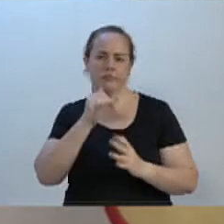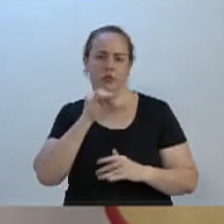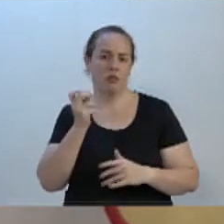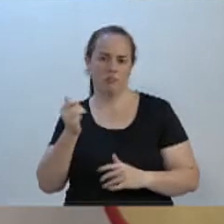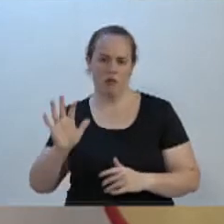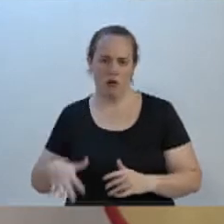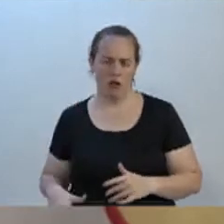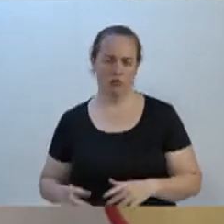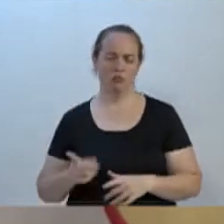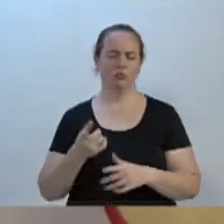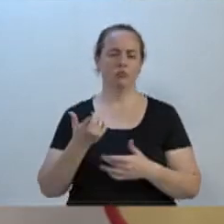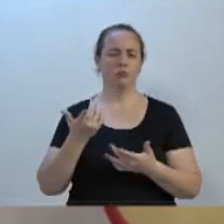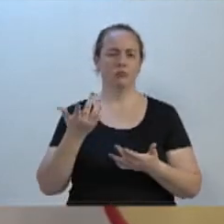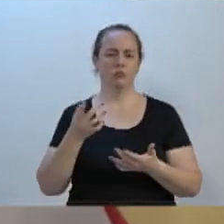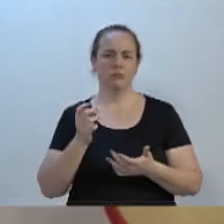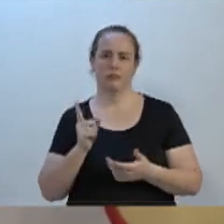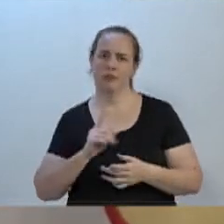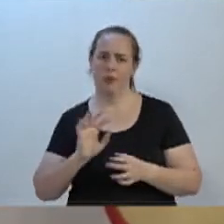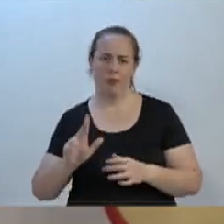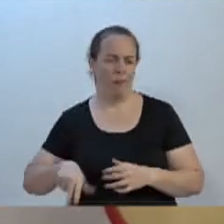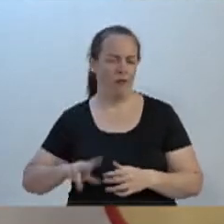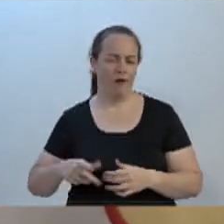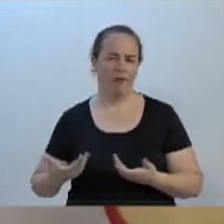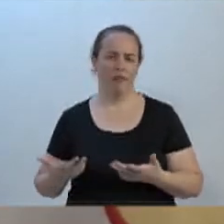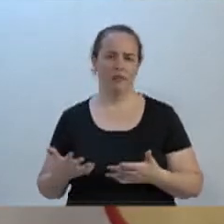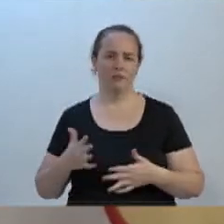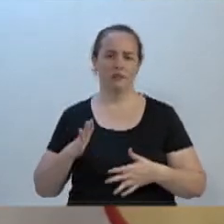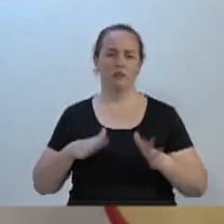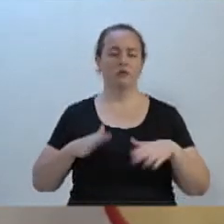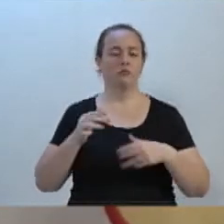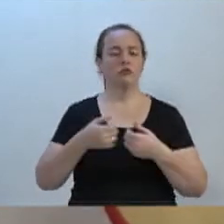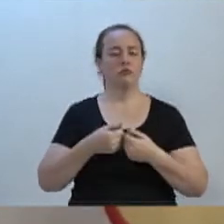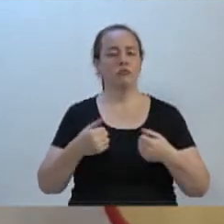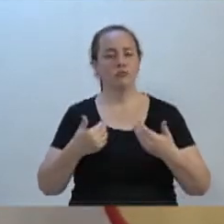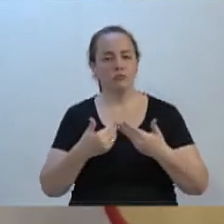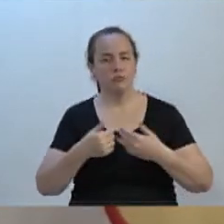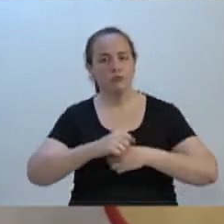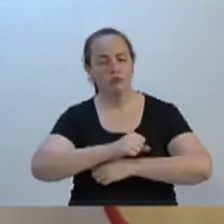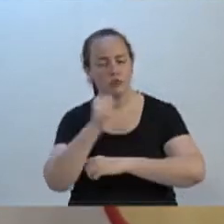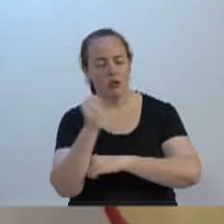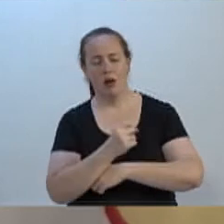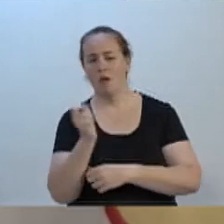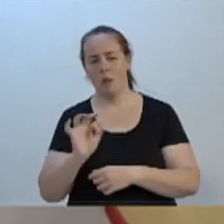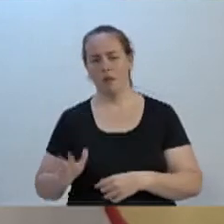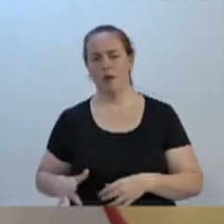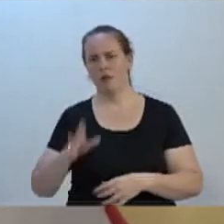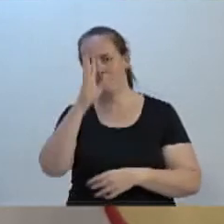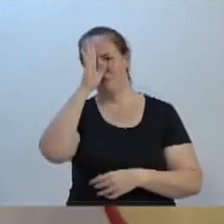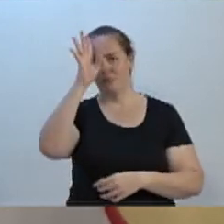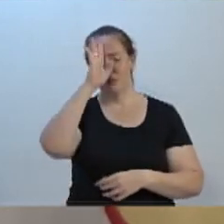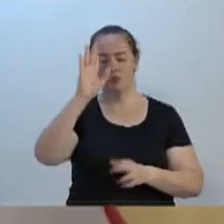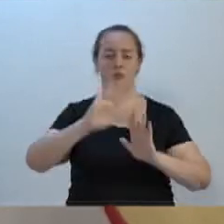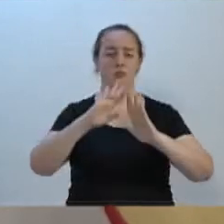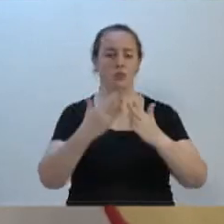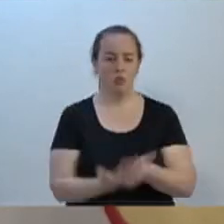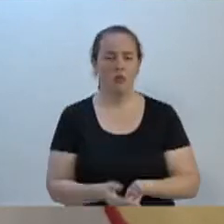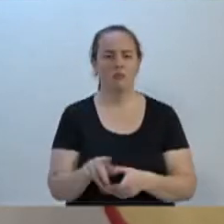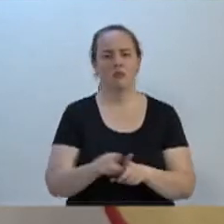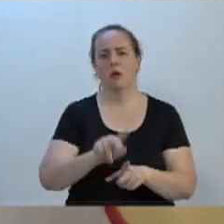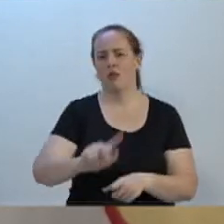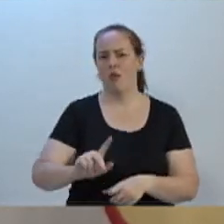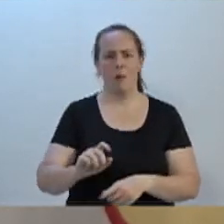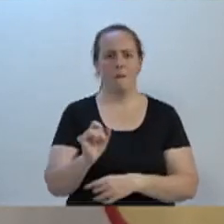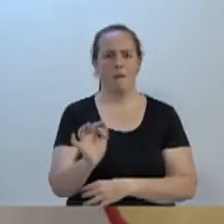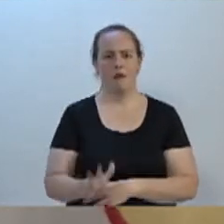tão barato, não Ivanor? E para todas as janelas não é barato, para uma escola, vereador Adriano, não seria barato, tudo